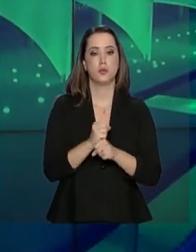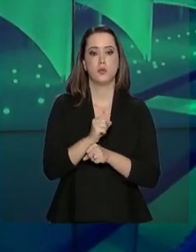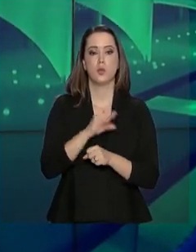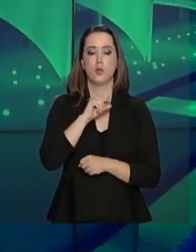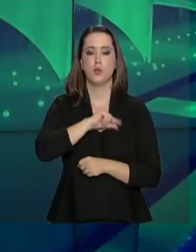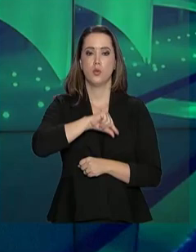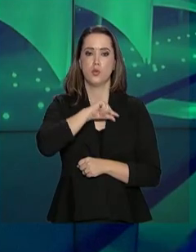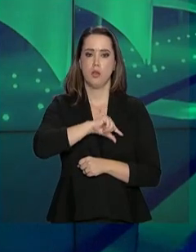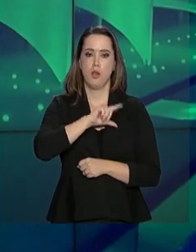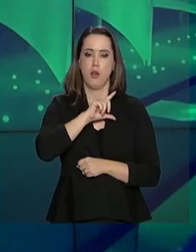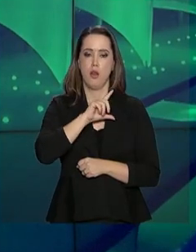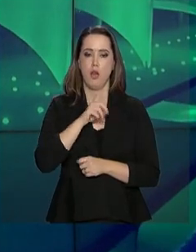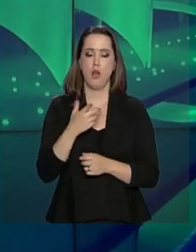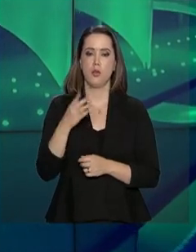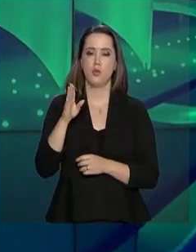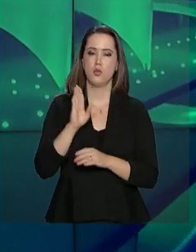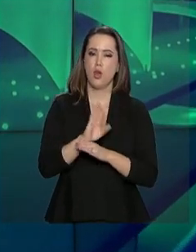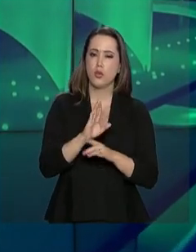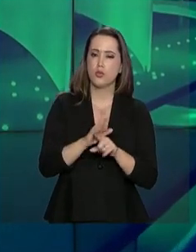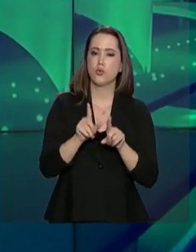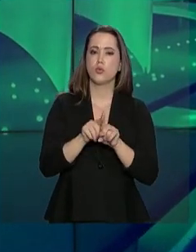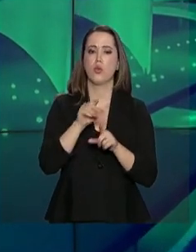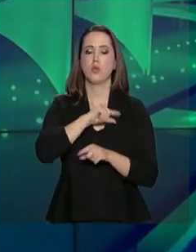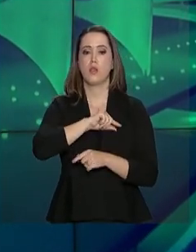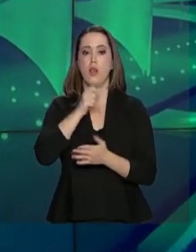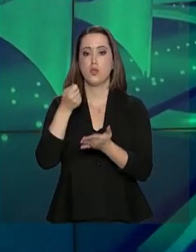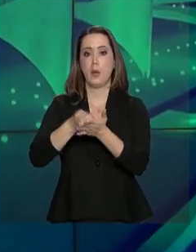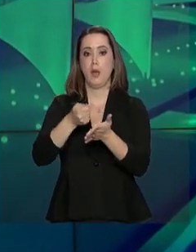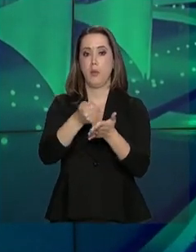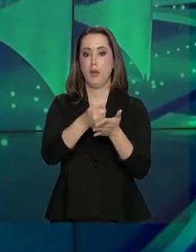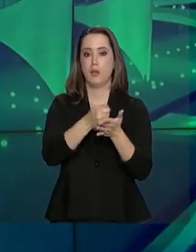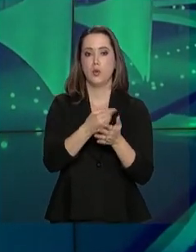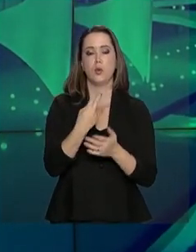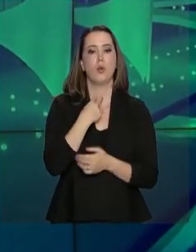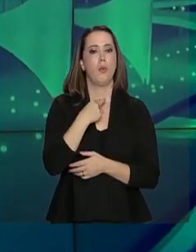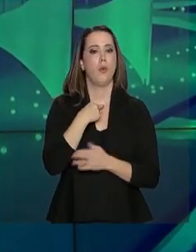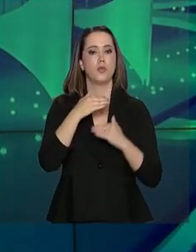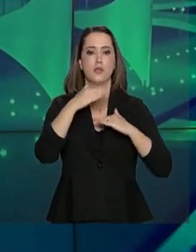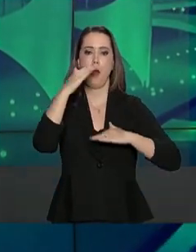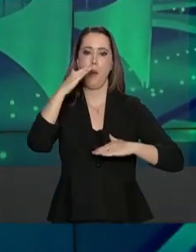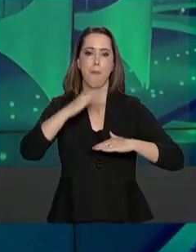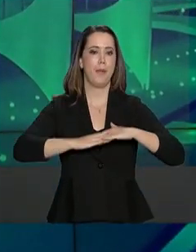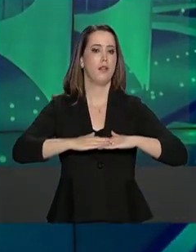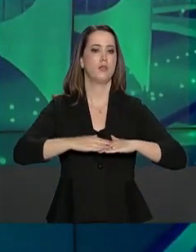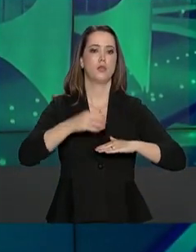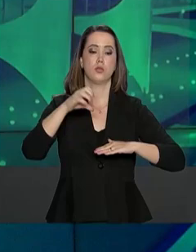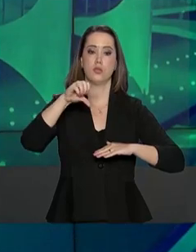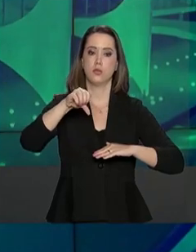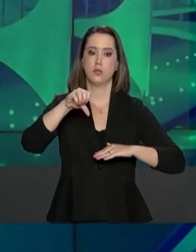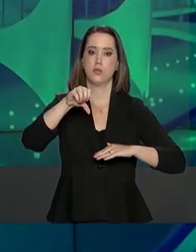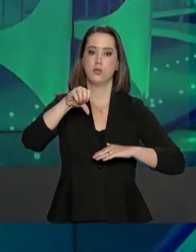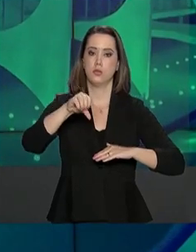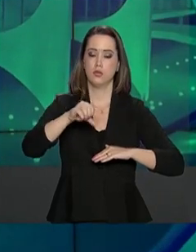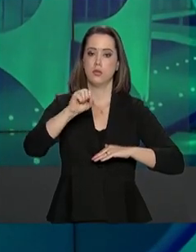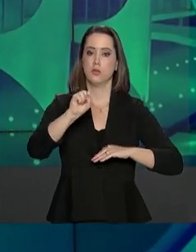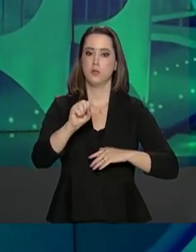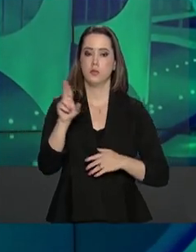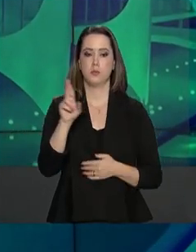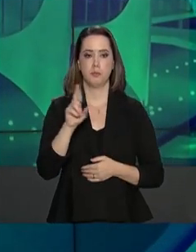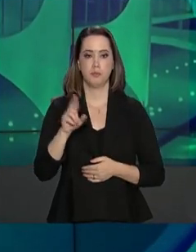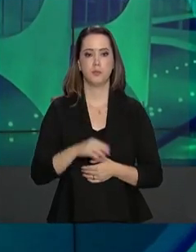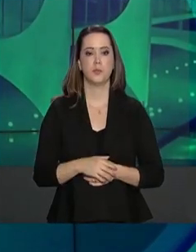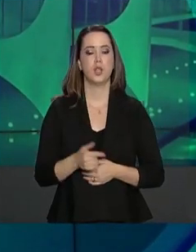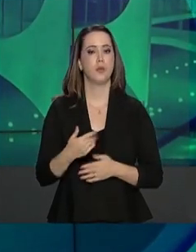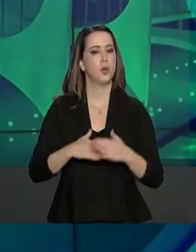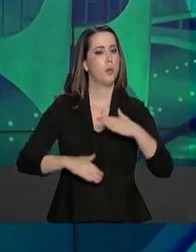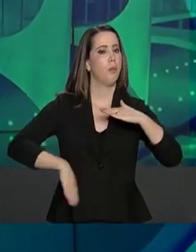o salário de benefício e o salário de contribuição não poderão ser inferiores a R$ 998,00,